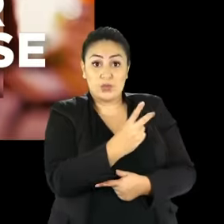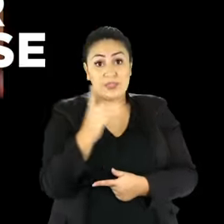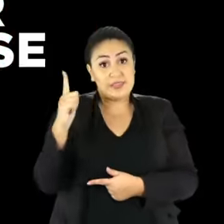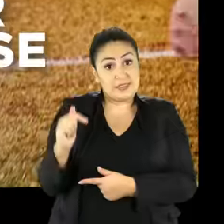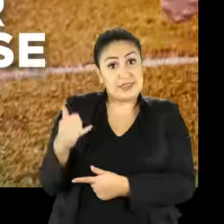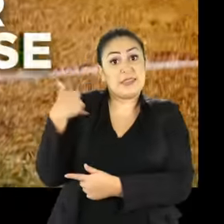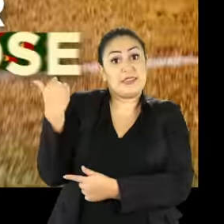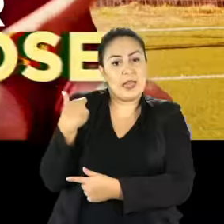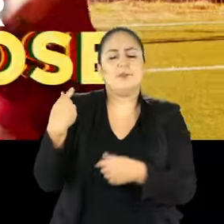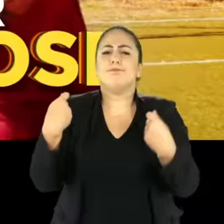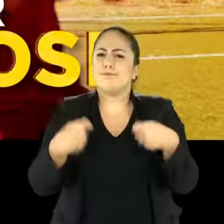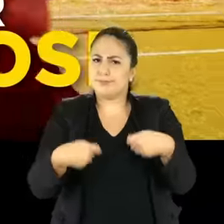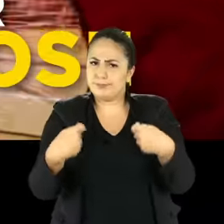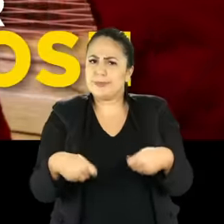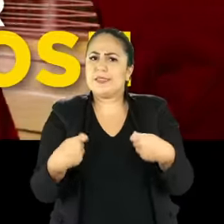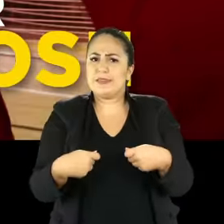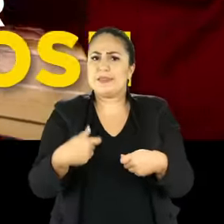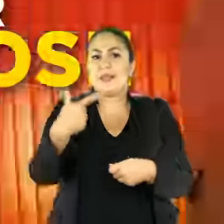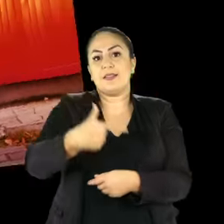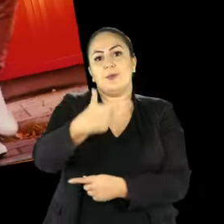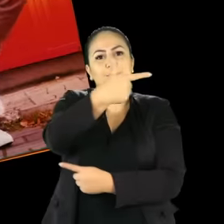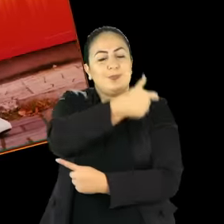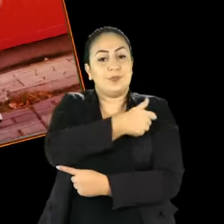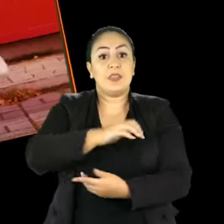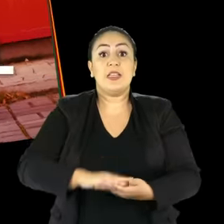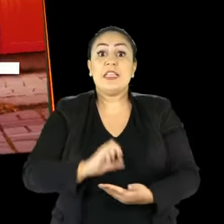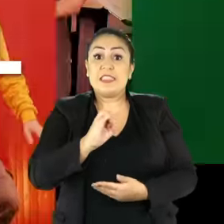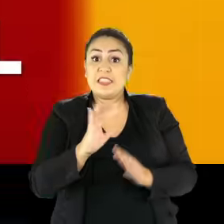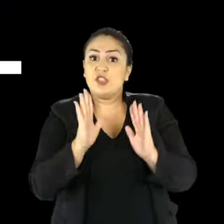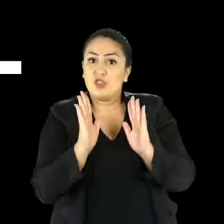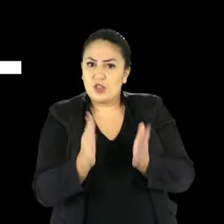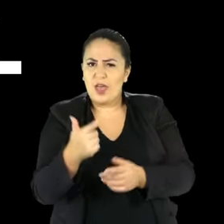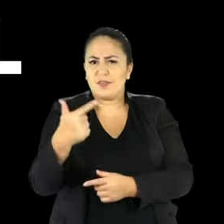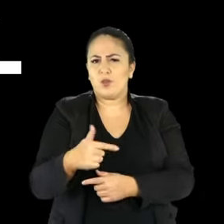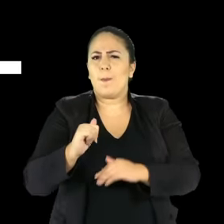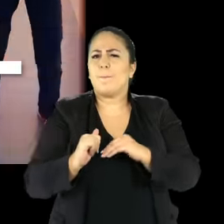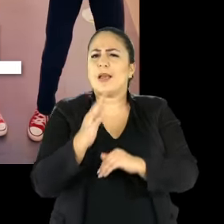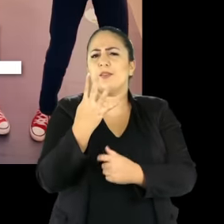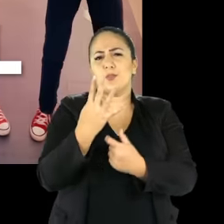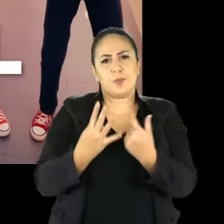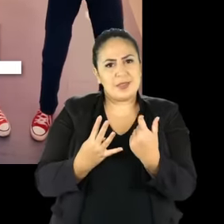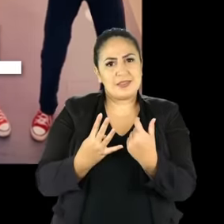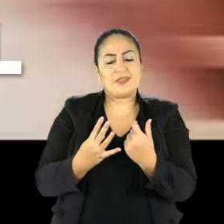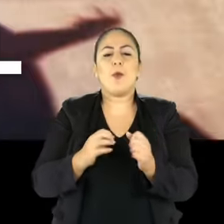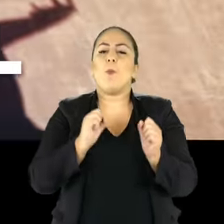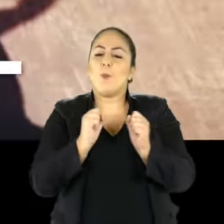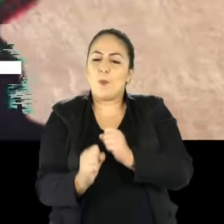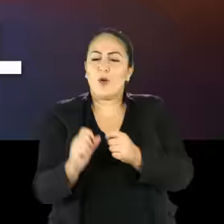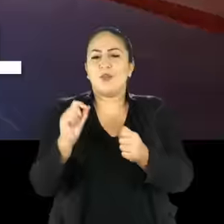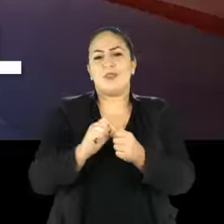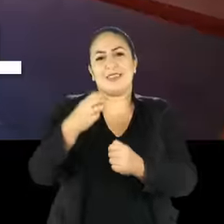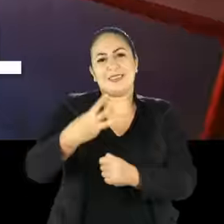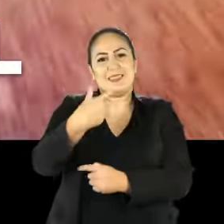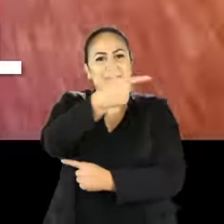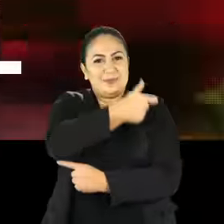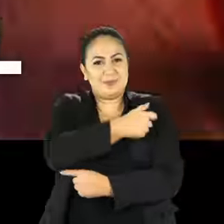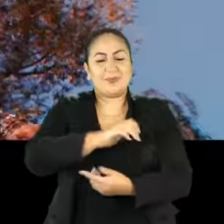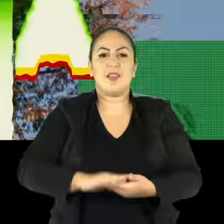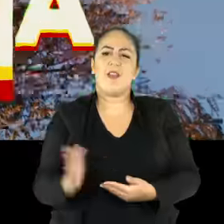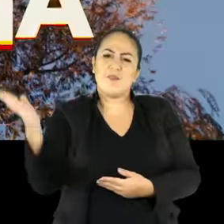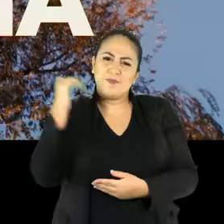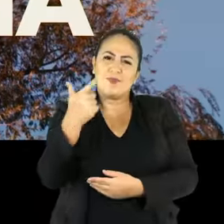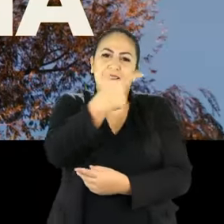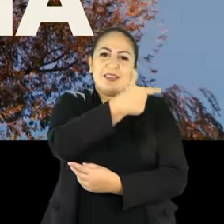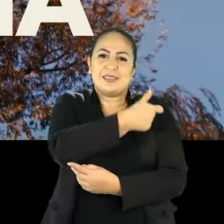doze a dezessete anos precisa tomar a segunda dose. E quem tomou a segunda há mais de quatro meses já pode ir pra terceira.